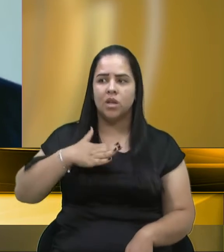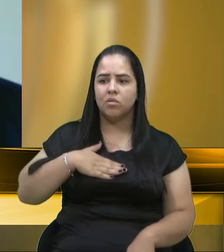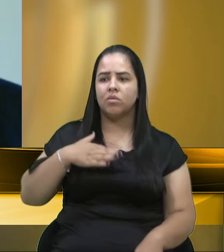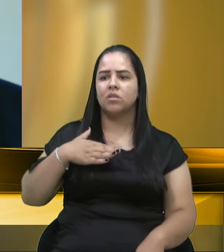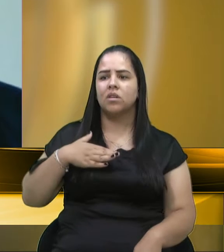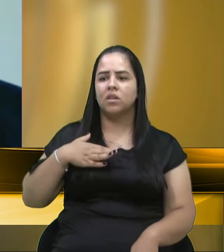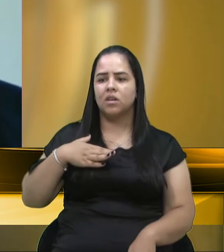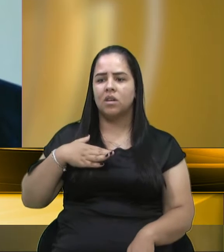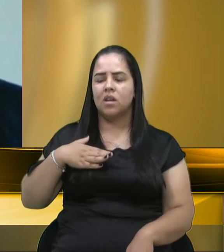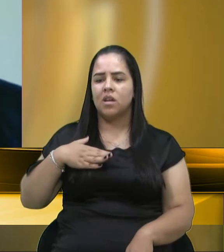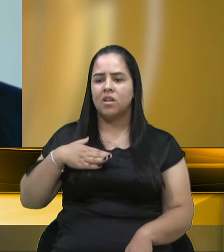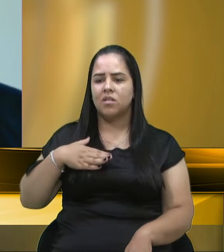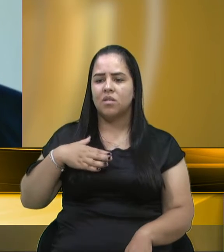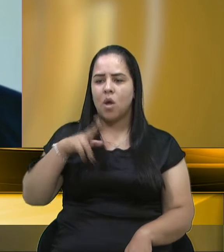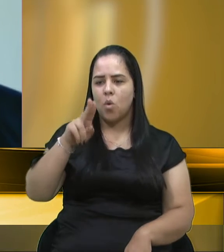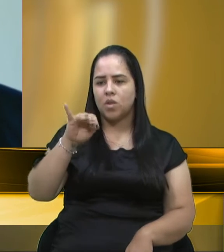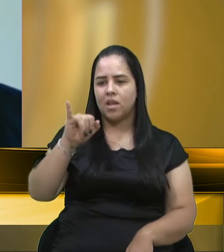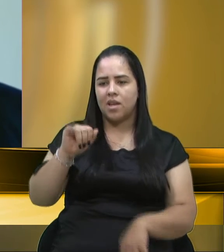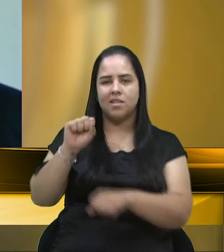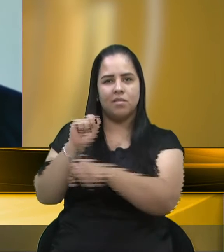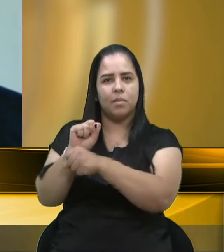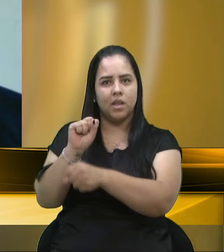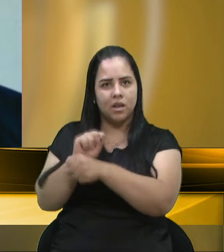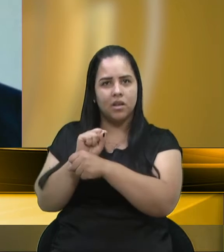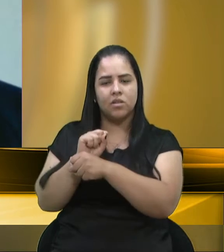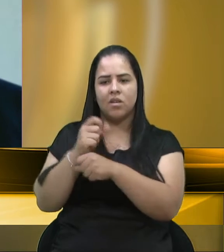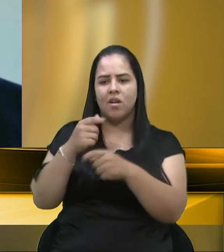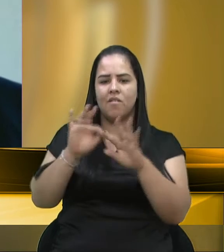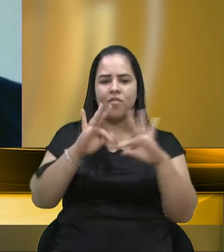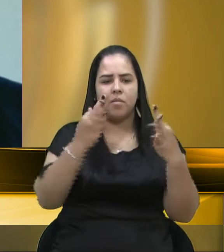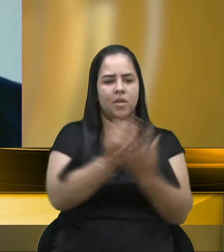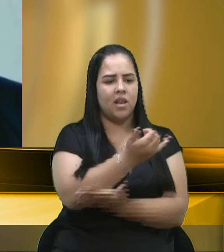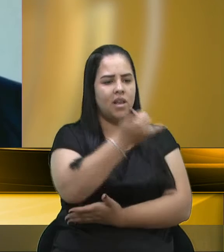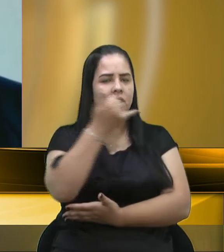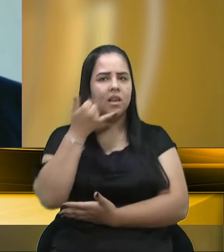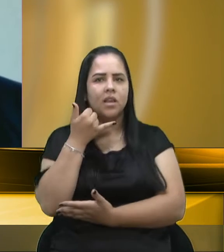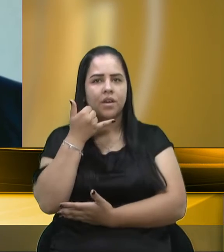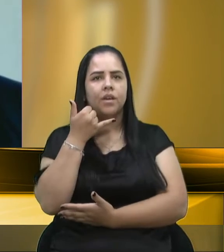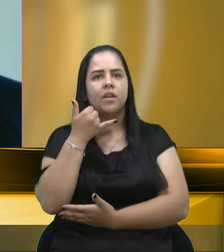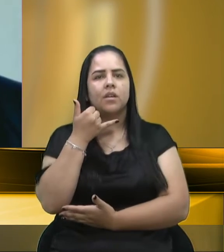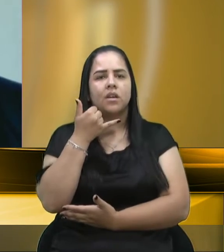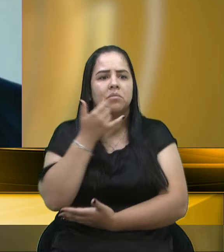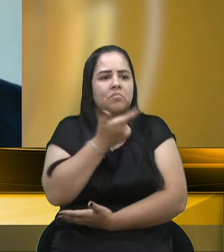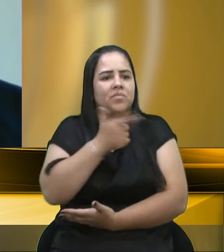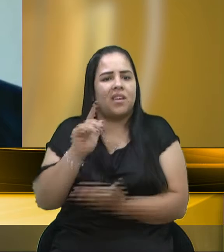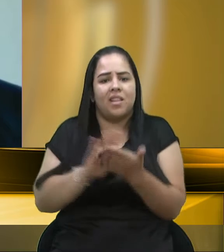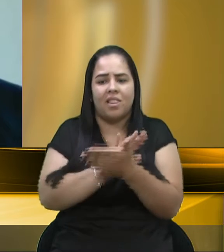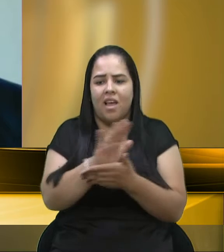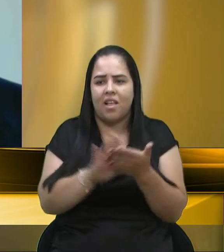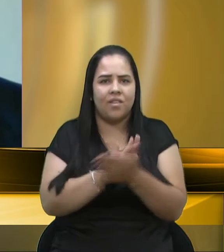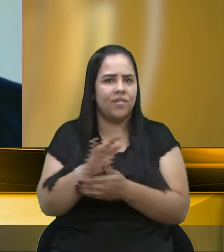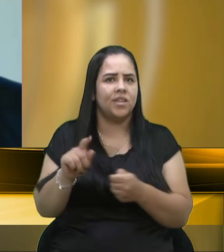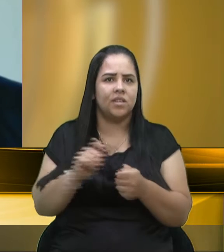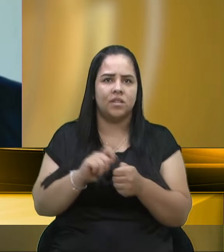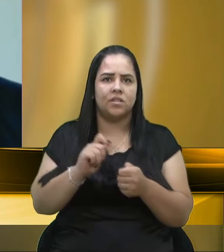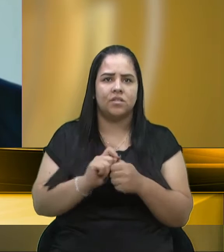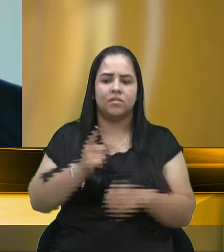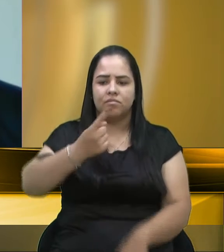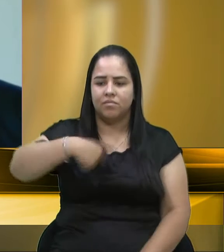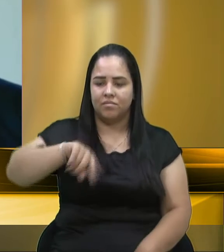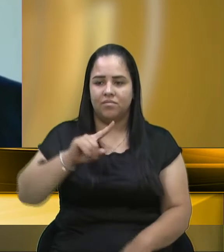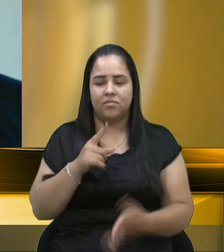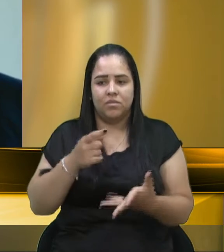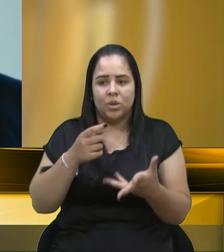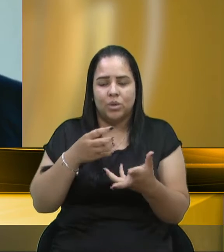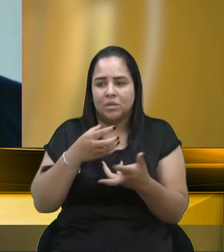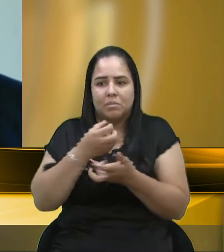UTI. Sabe, infelizmente, as famílias ligam para a gente e a gente, nesse momento, não tem o que fazer. Estamos aí amarrados, não